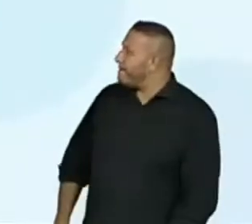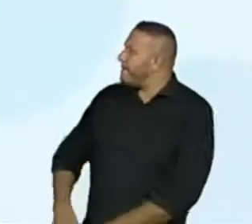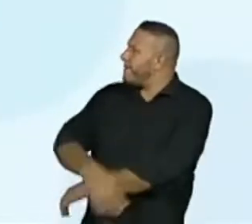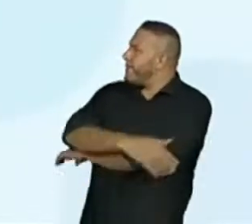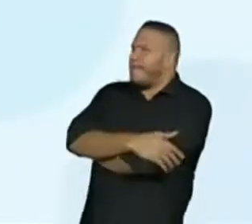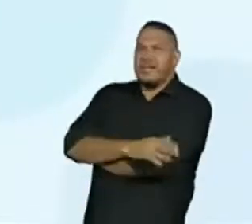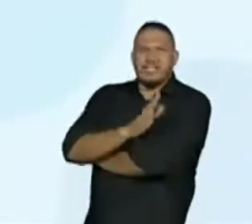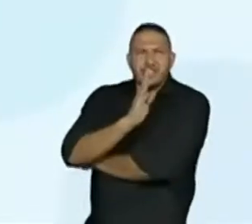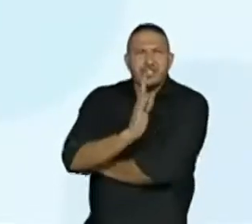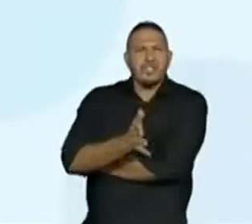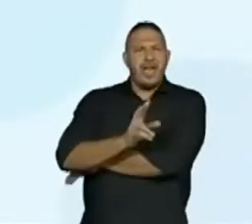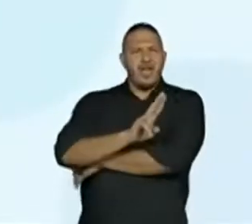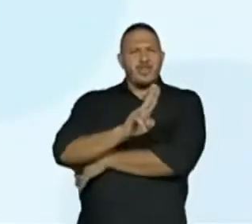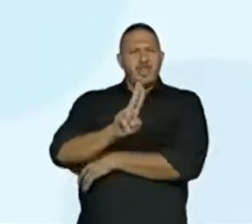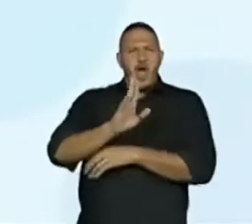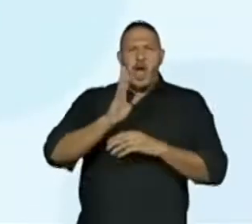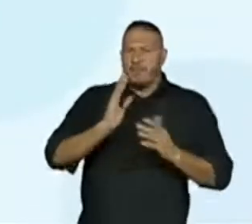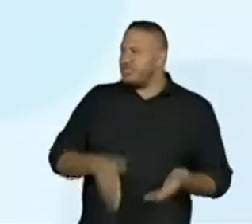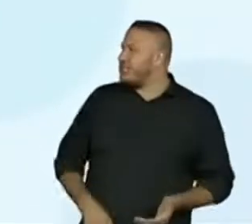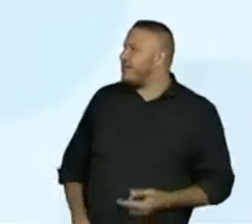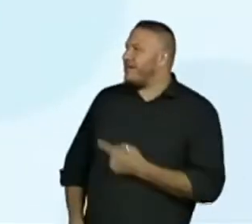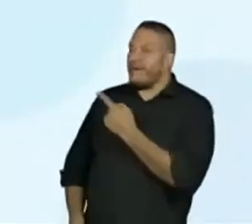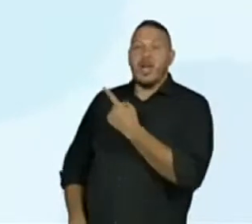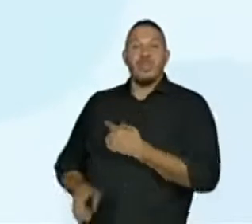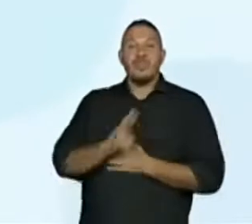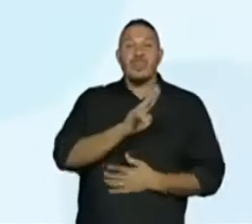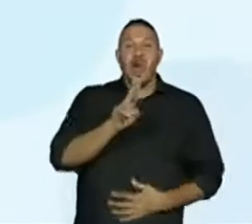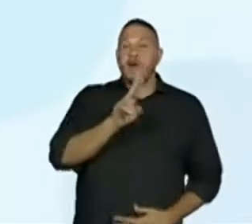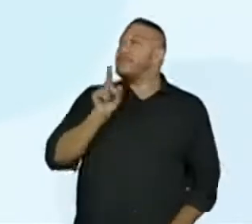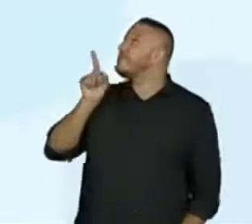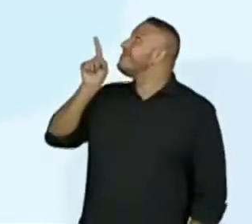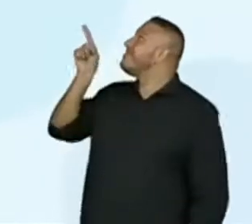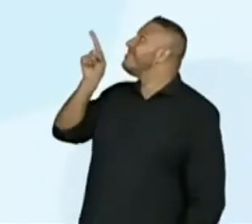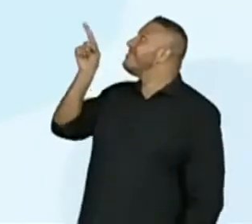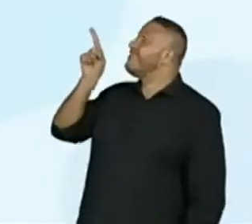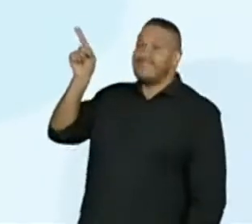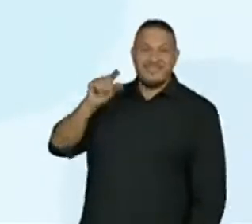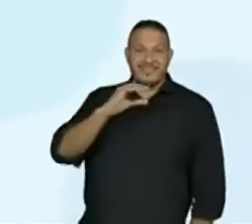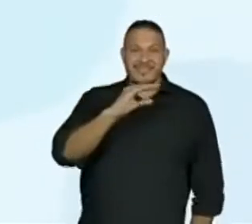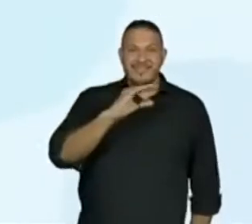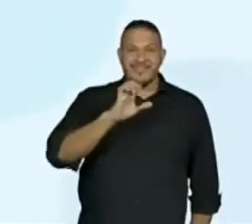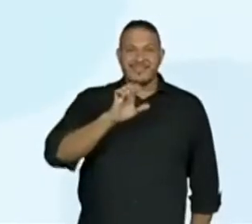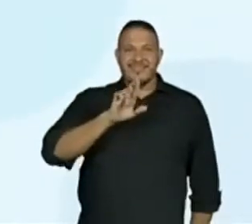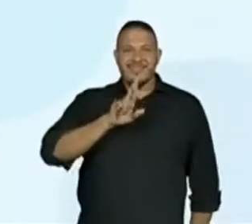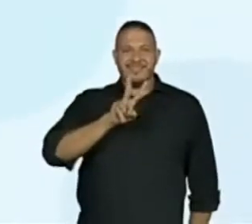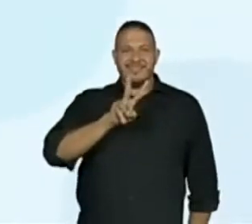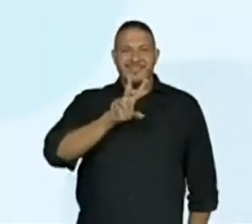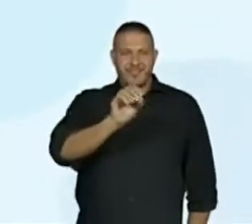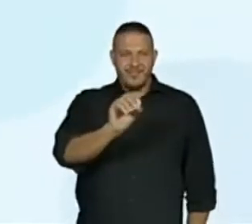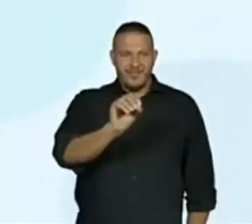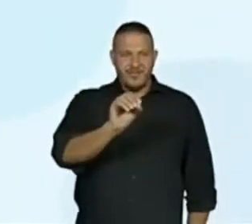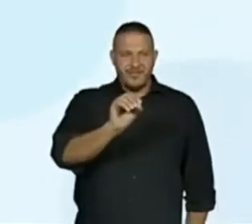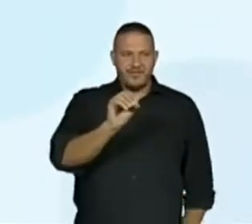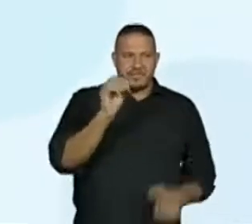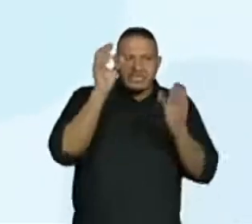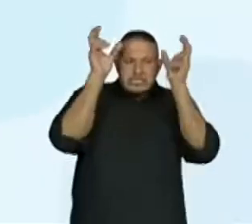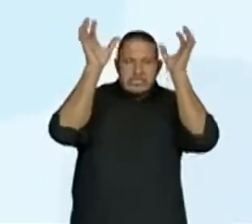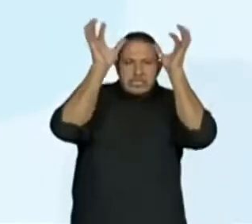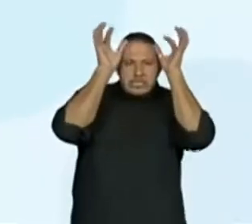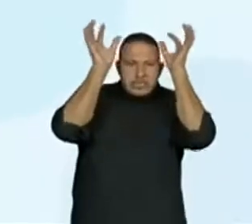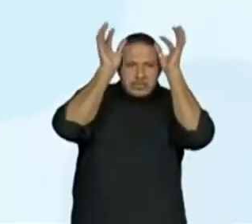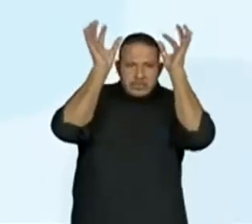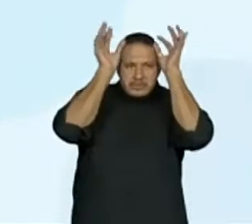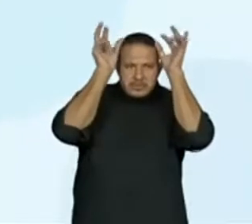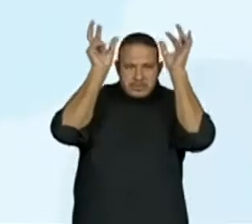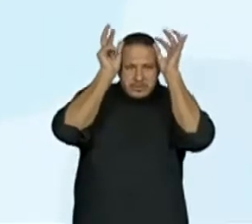constelação a constelação do cervo e então a constelação do cervo